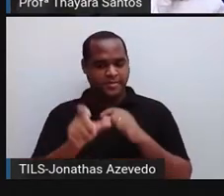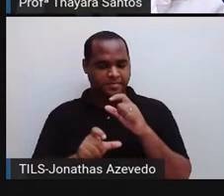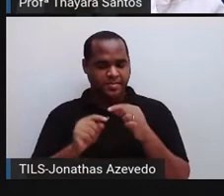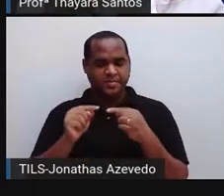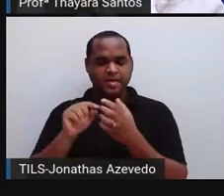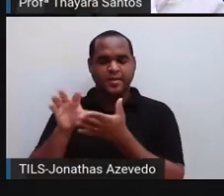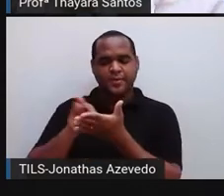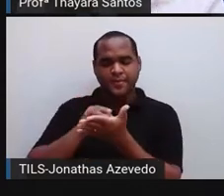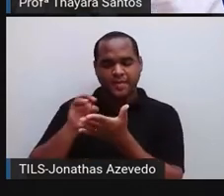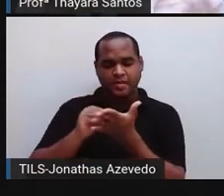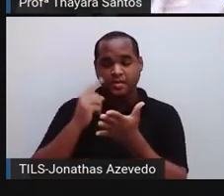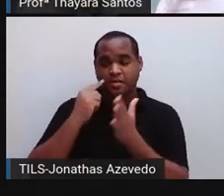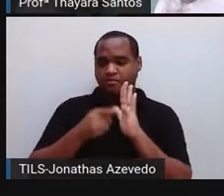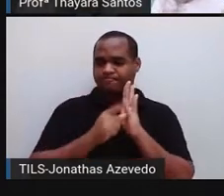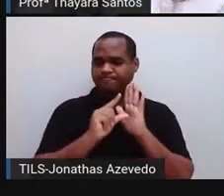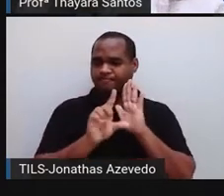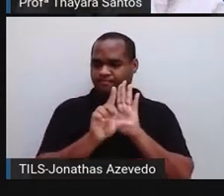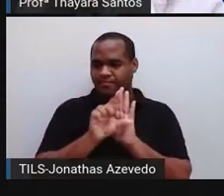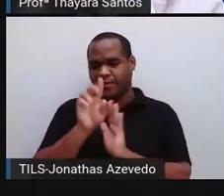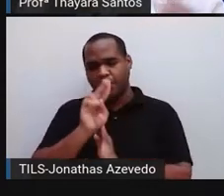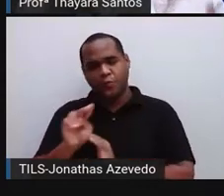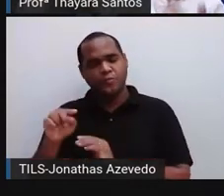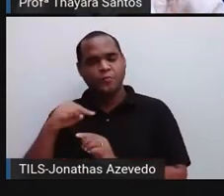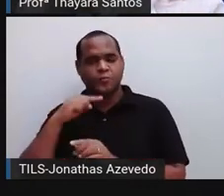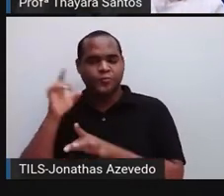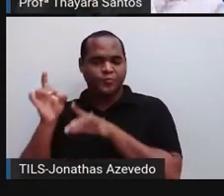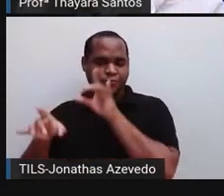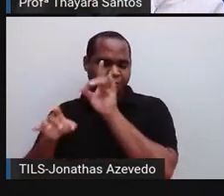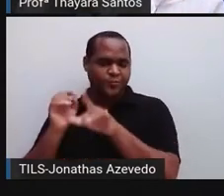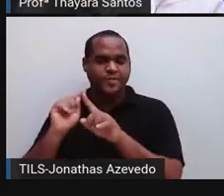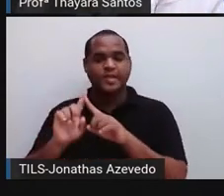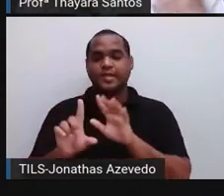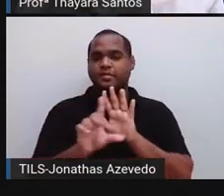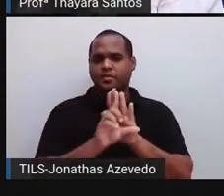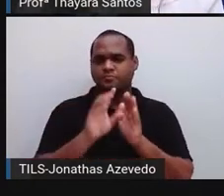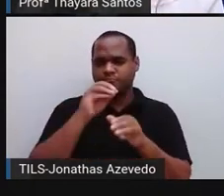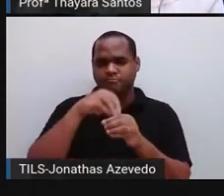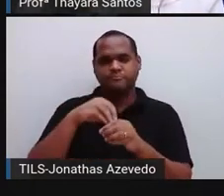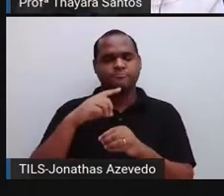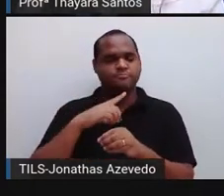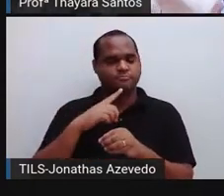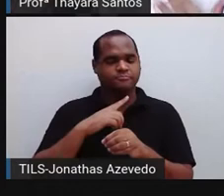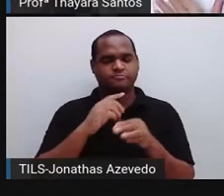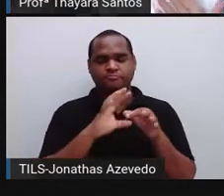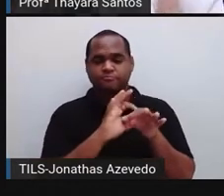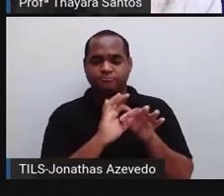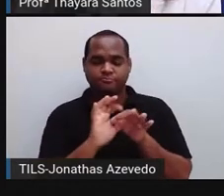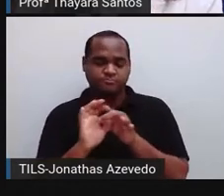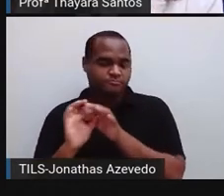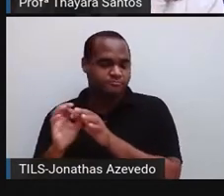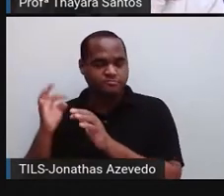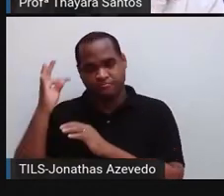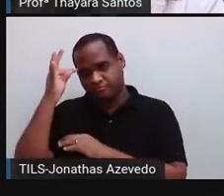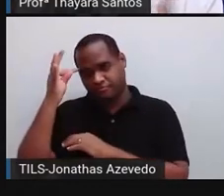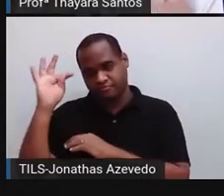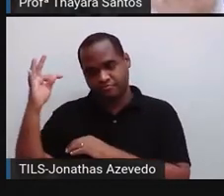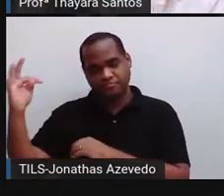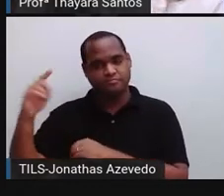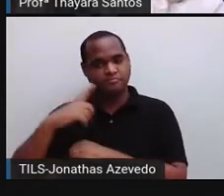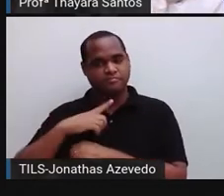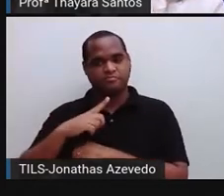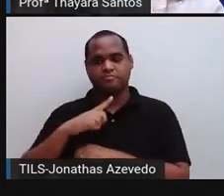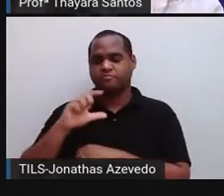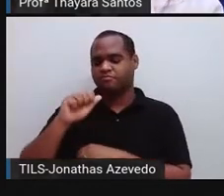anterior é a lei do uso e desuso. E essas duas leis estão dentro da corrente, né? Da teoria que a gente chama de